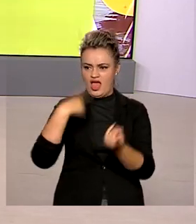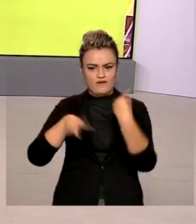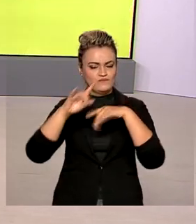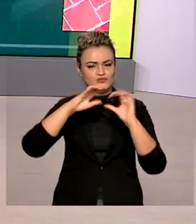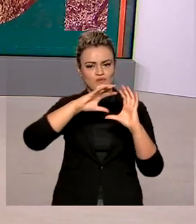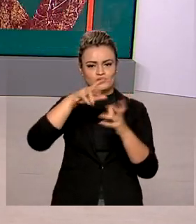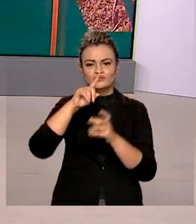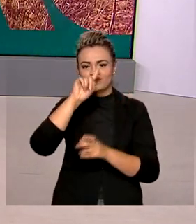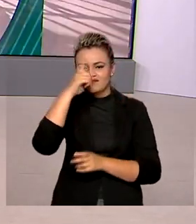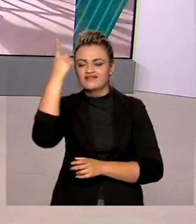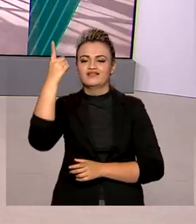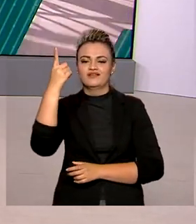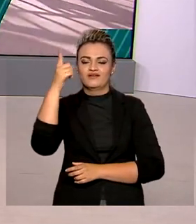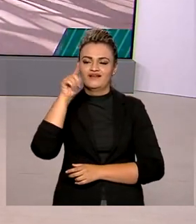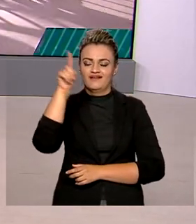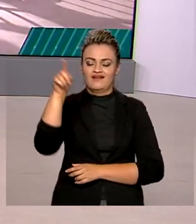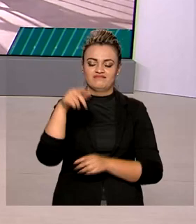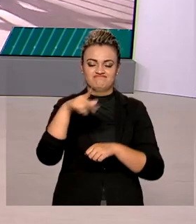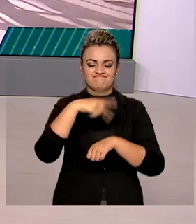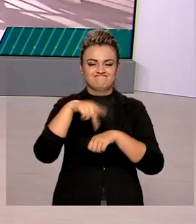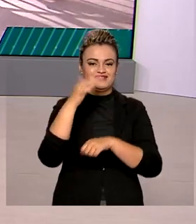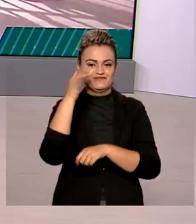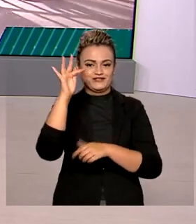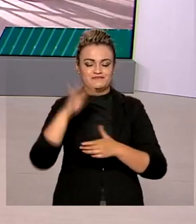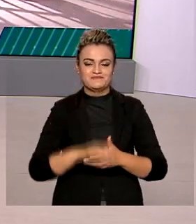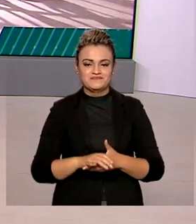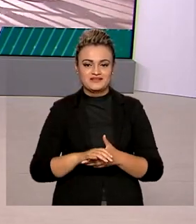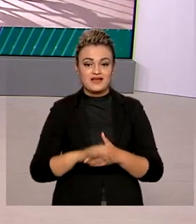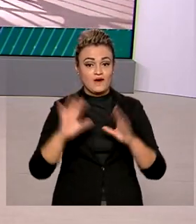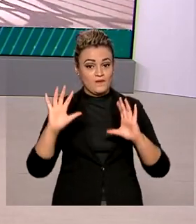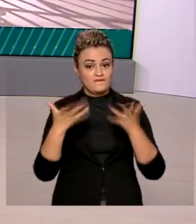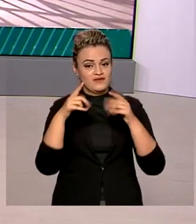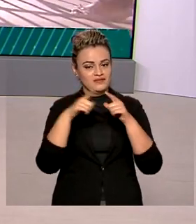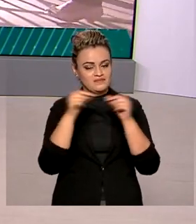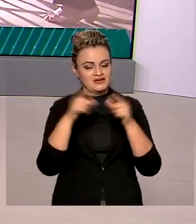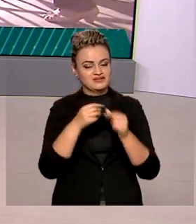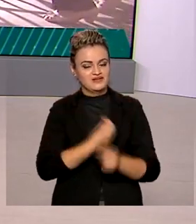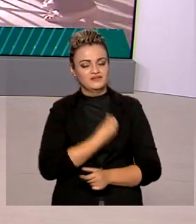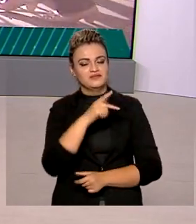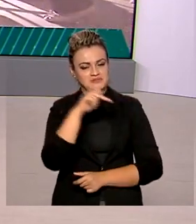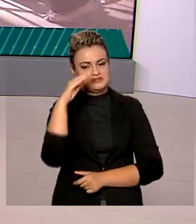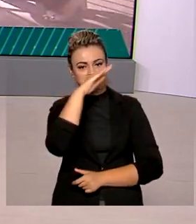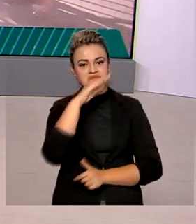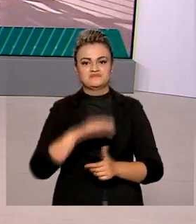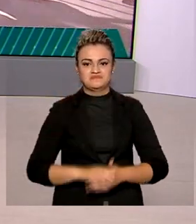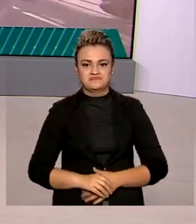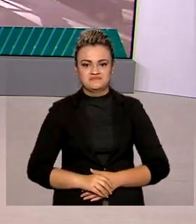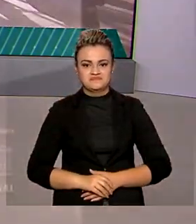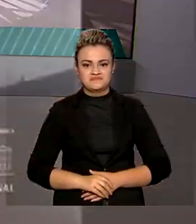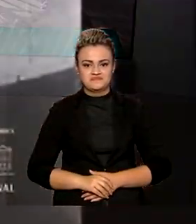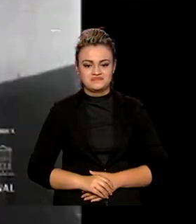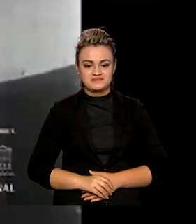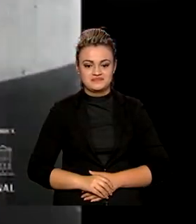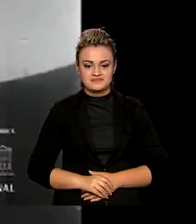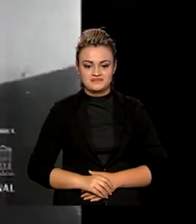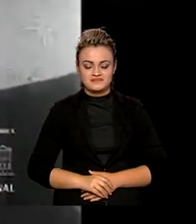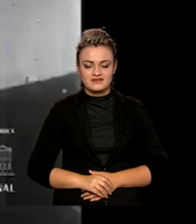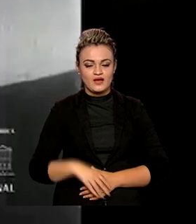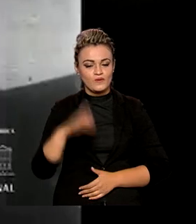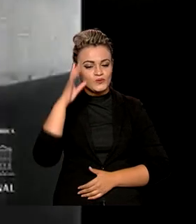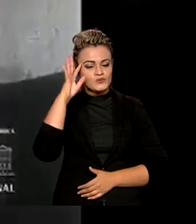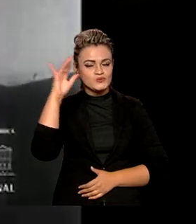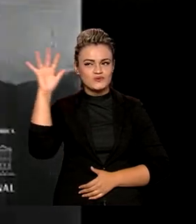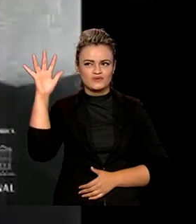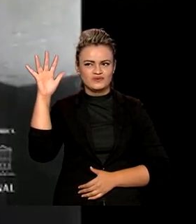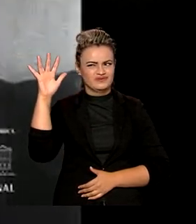o mundo com a sua invenção. A celebração em Brasília contou com a participação do presidente Jair Bolsonaro. Um sonho